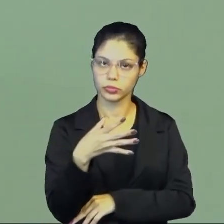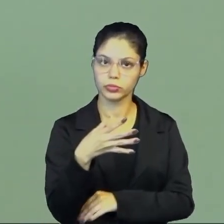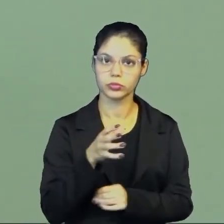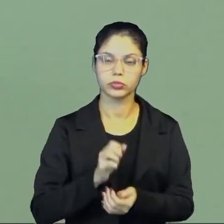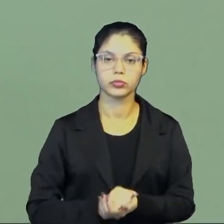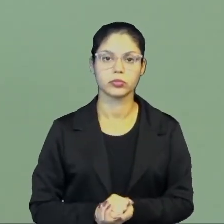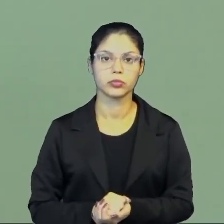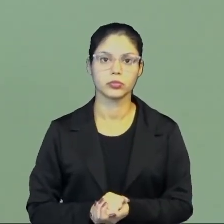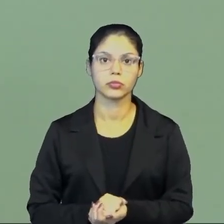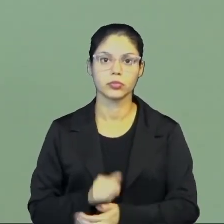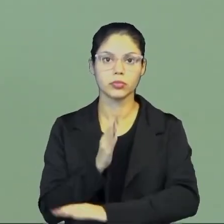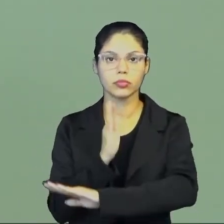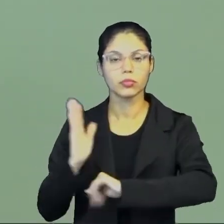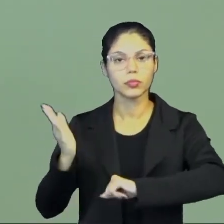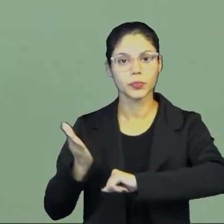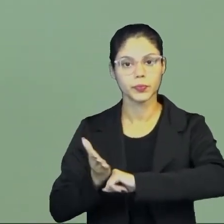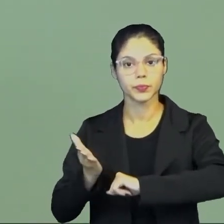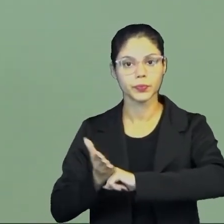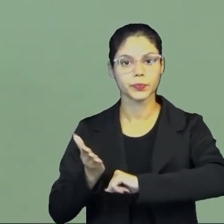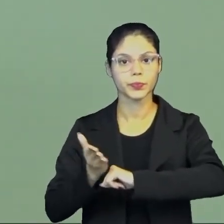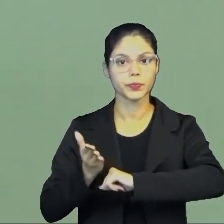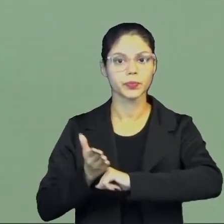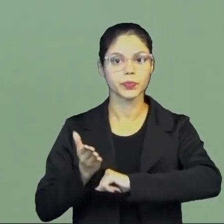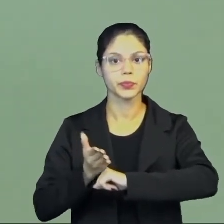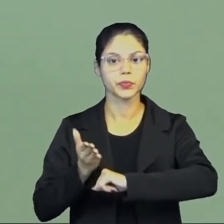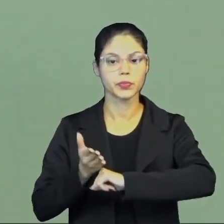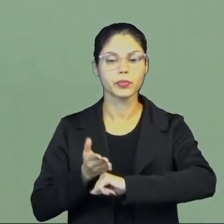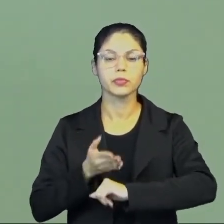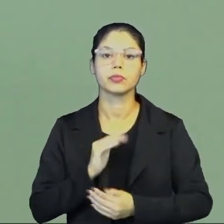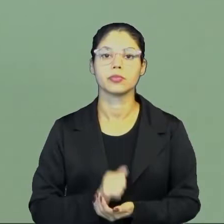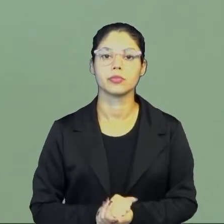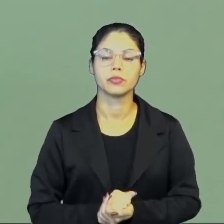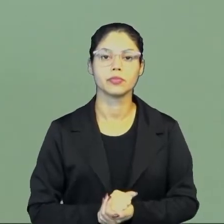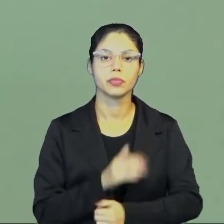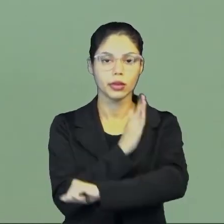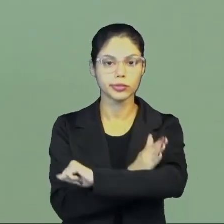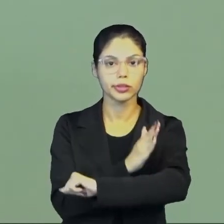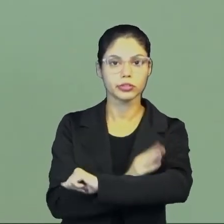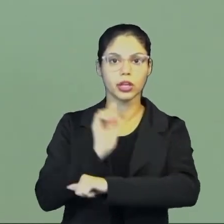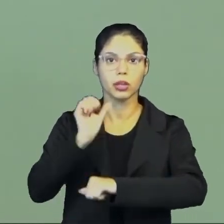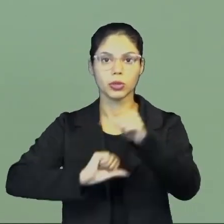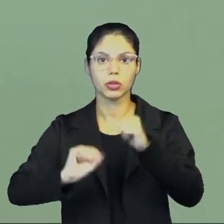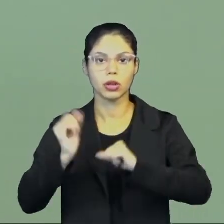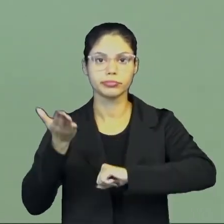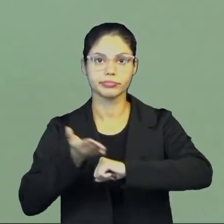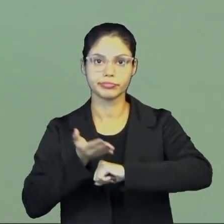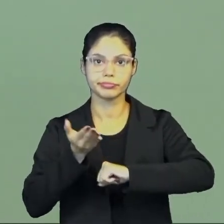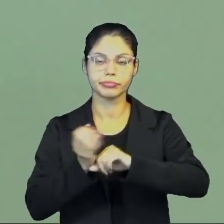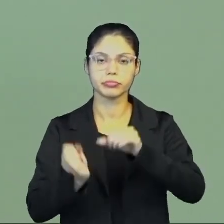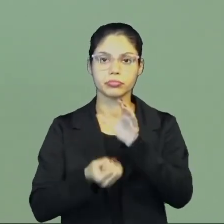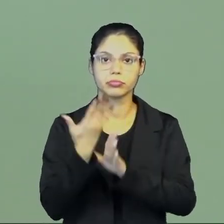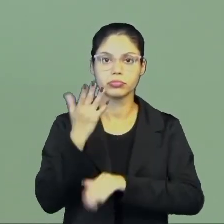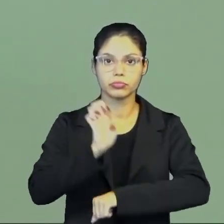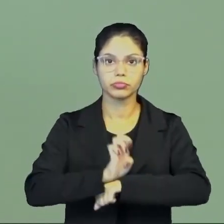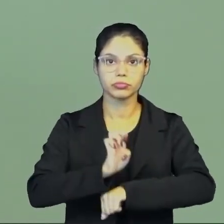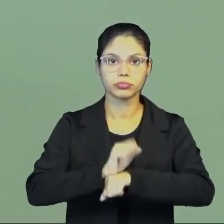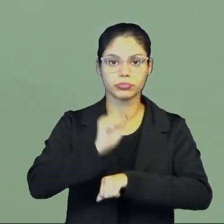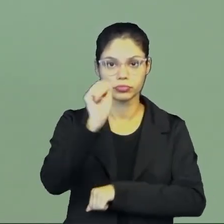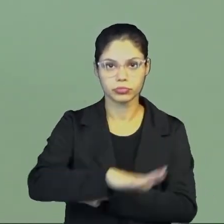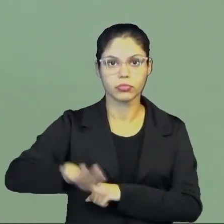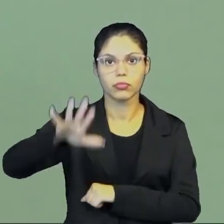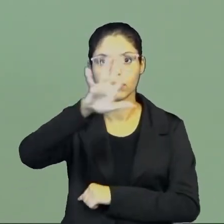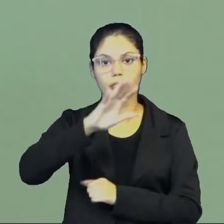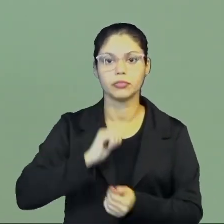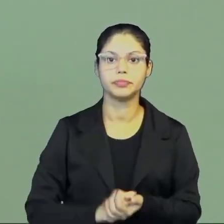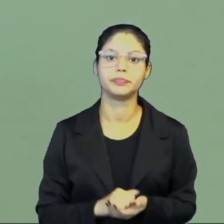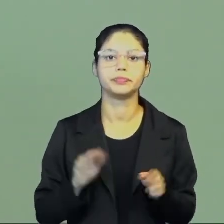a Idade Moderna, essa transição da Idade Média para a Idade Moderna com a formação desses Estados Nacionais. E